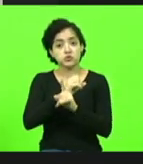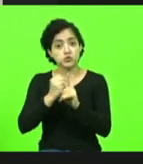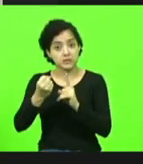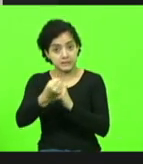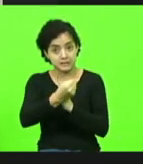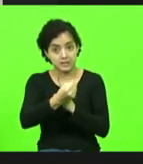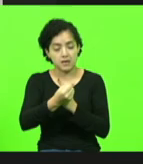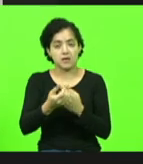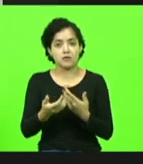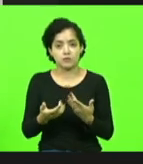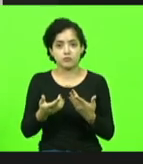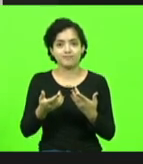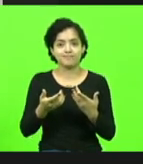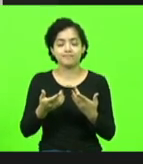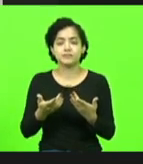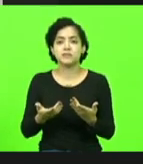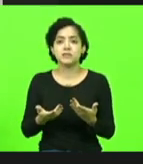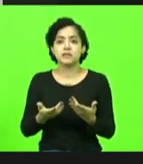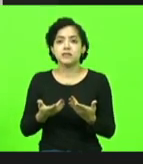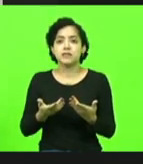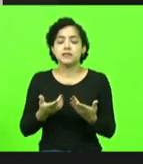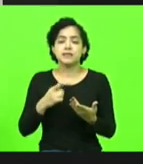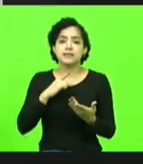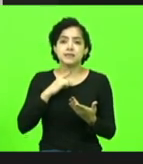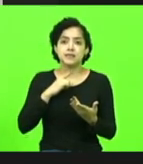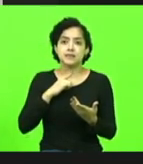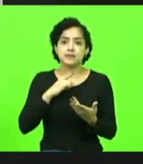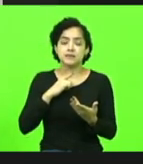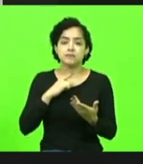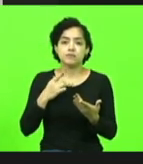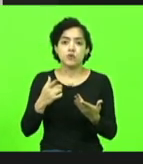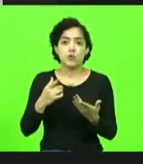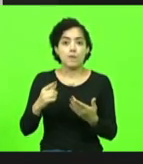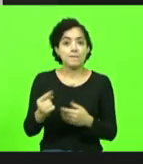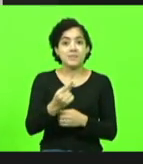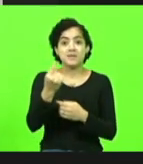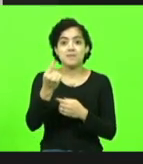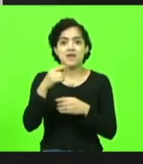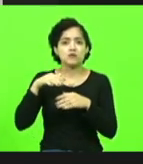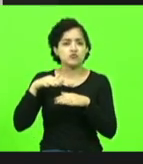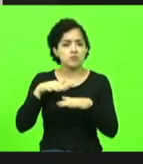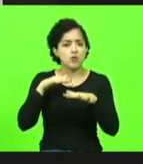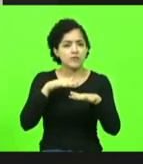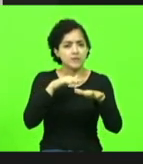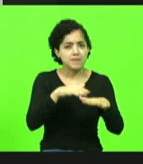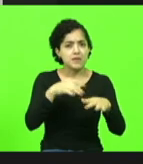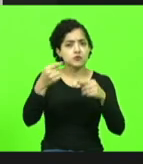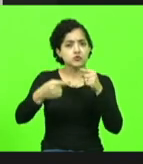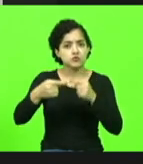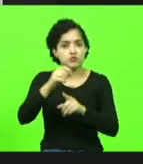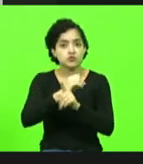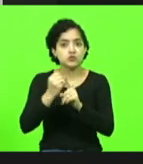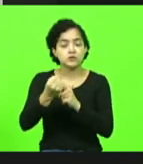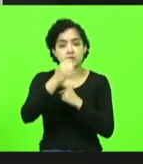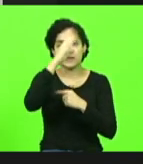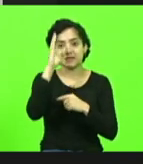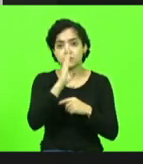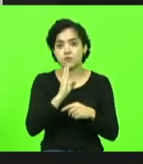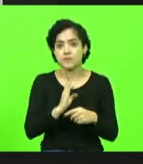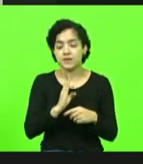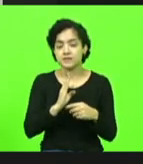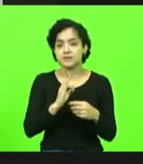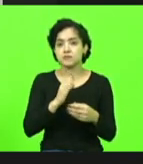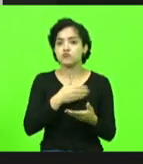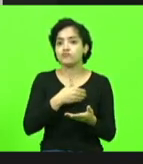muito grande. Ele foi um dos primeiros movimentos políticos, sociais do Brasil-República,